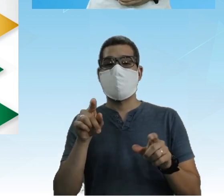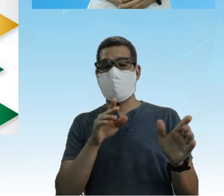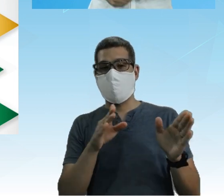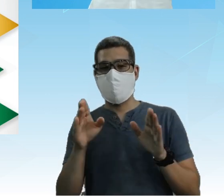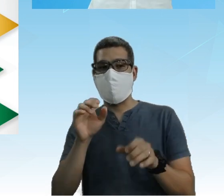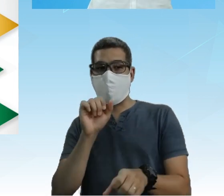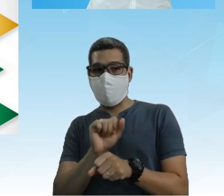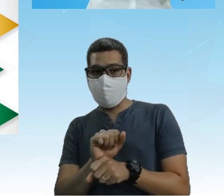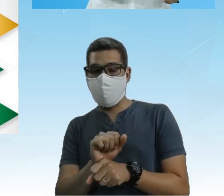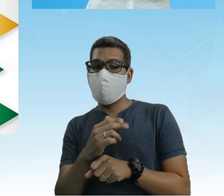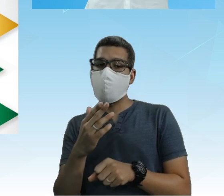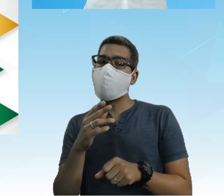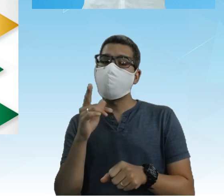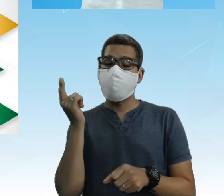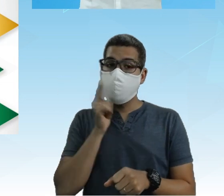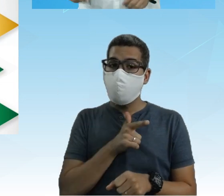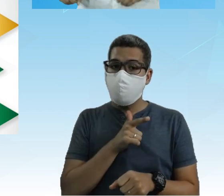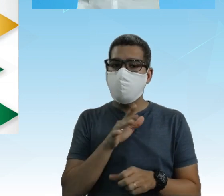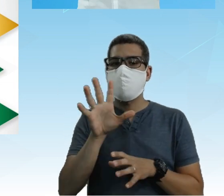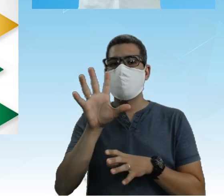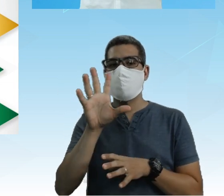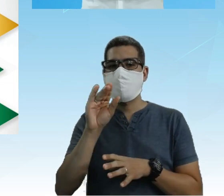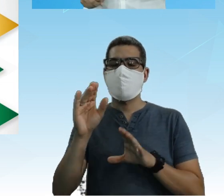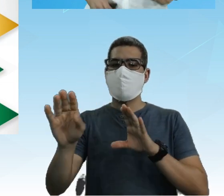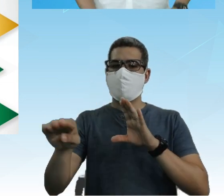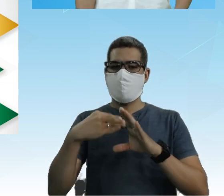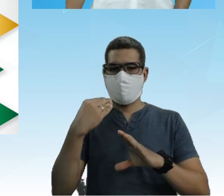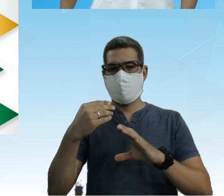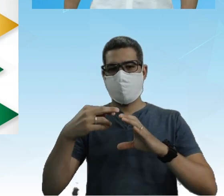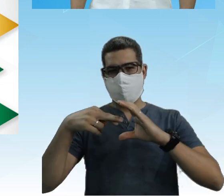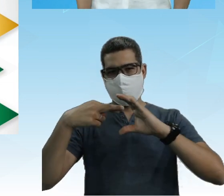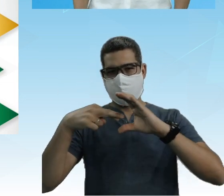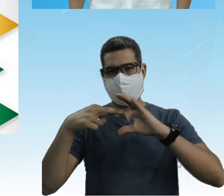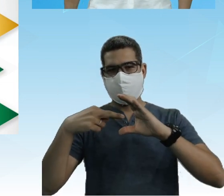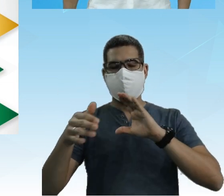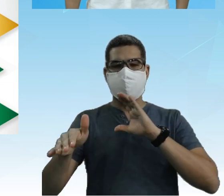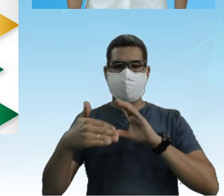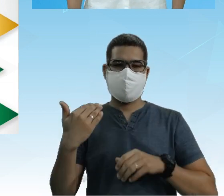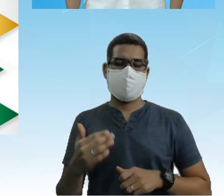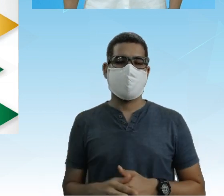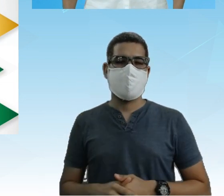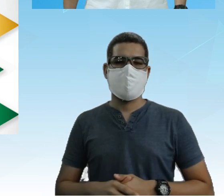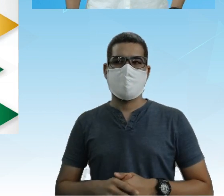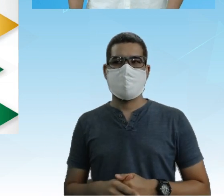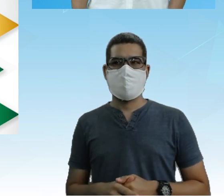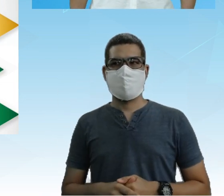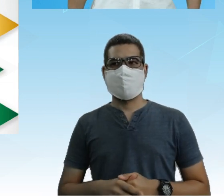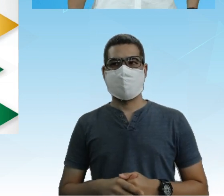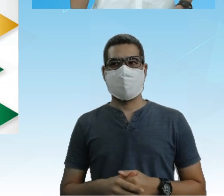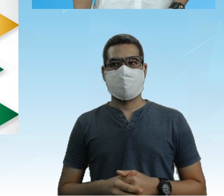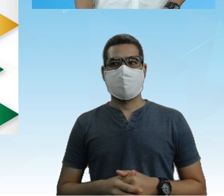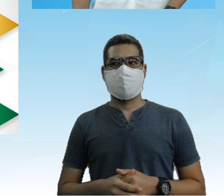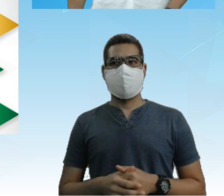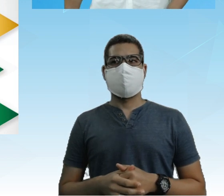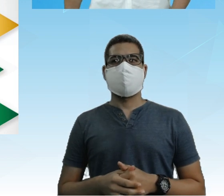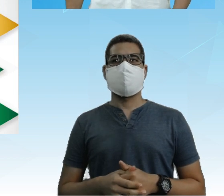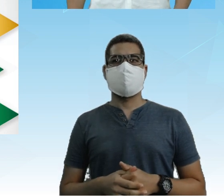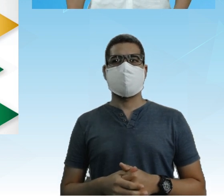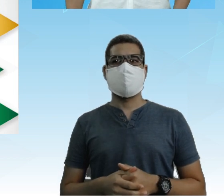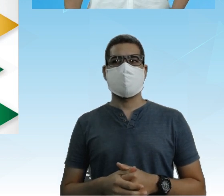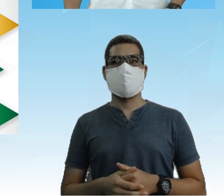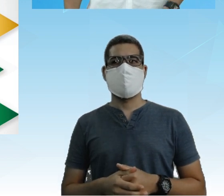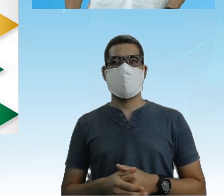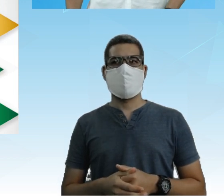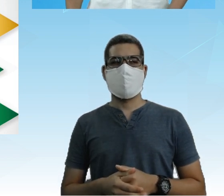No Instagram Robertão Da transmissão Tudo junto Sem acento Beleza? Combinado? Então vamos lá Vou te mostrar aqui